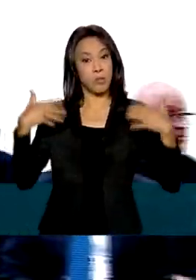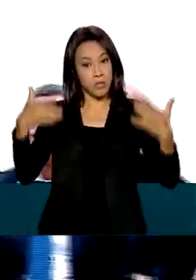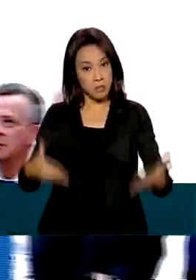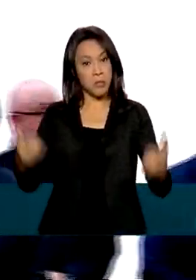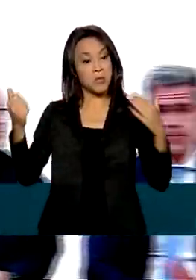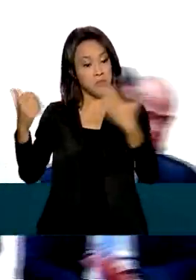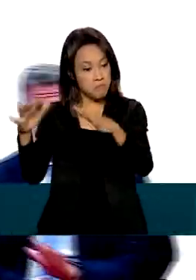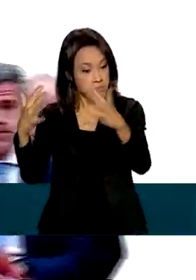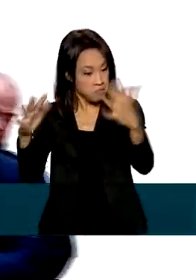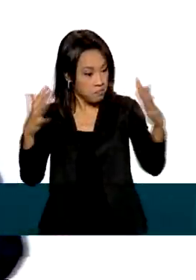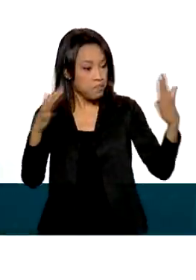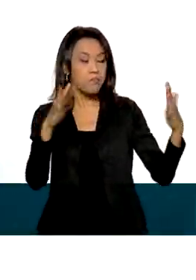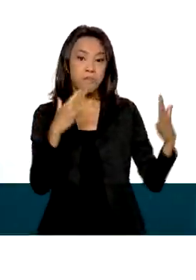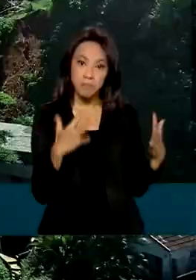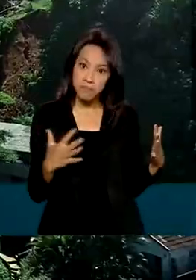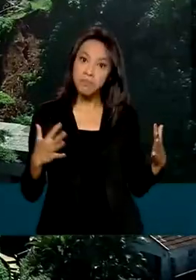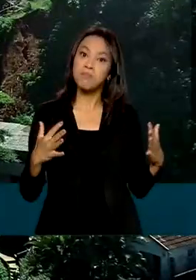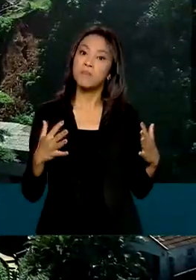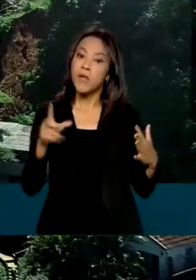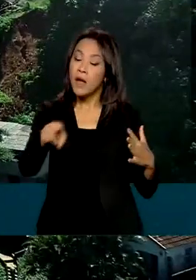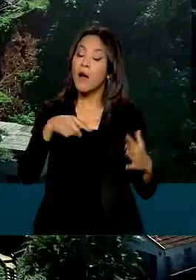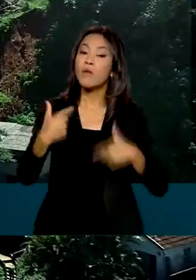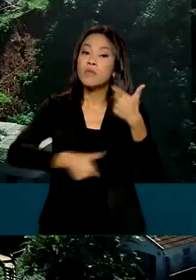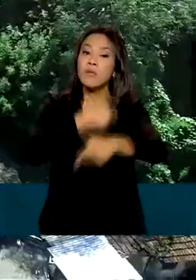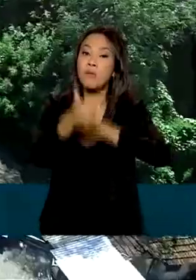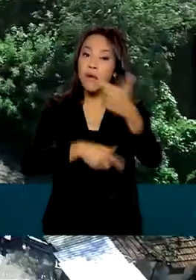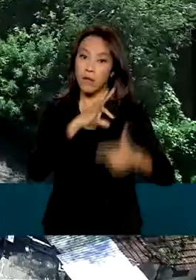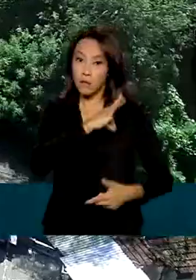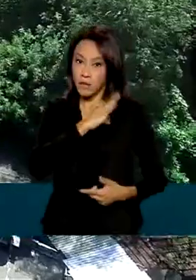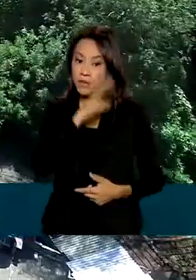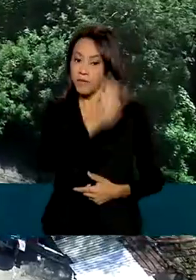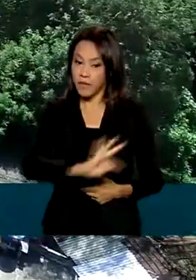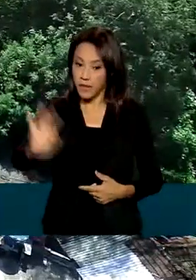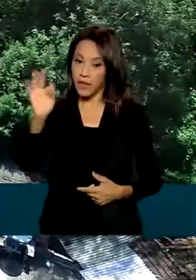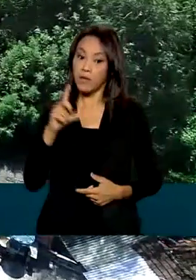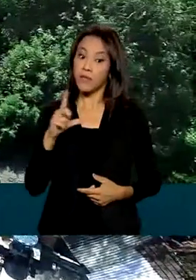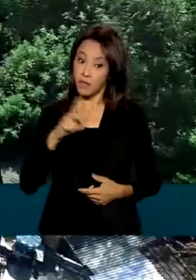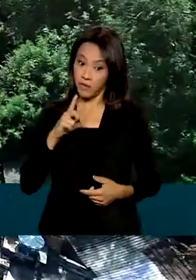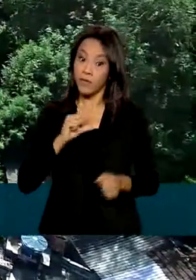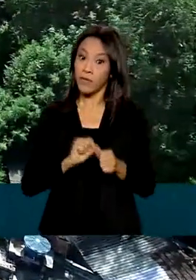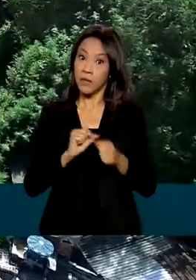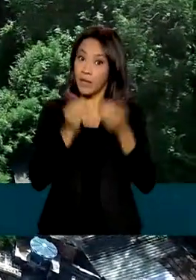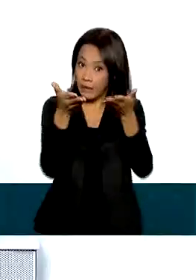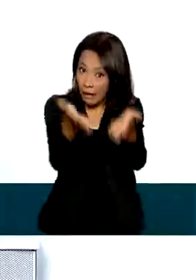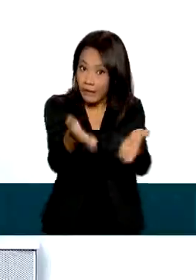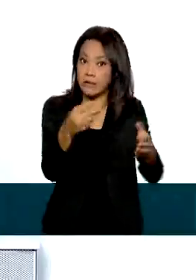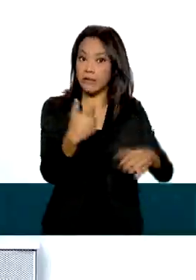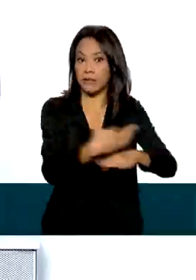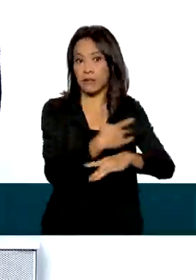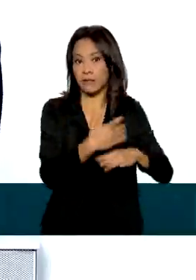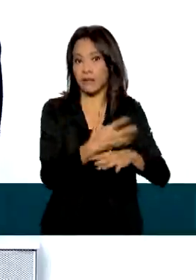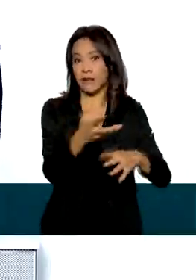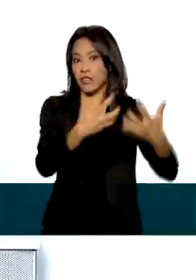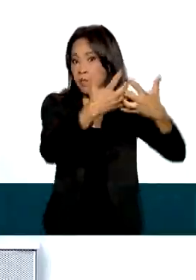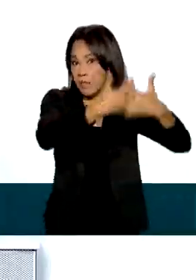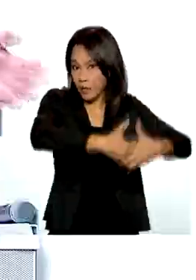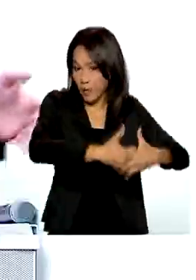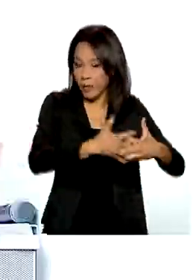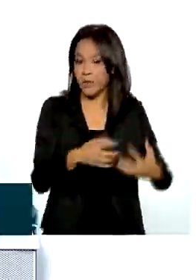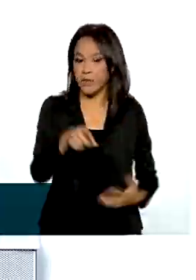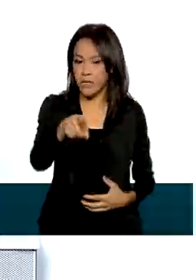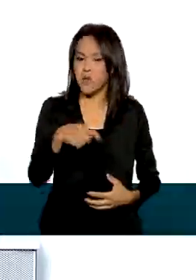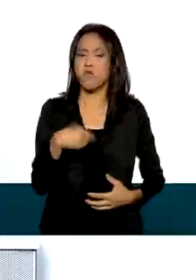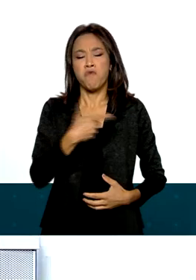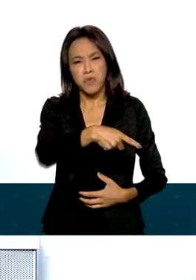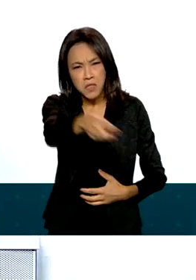realizado pelos policiais, a exemplo do que tem sido feito na cidade de Petrópolis. O que os senhores fizeram em Petrópolis e estão